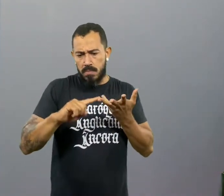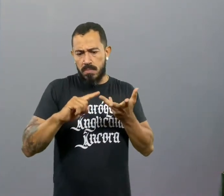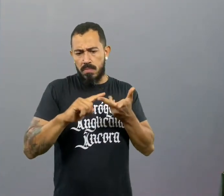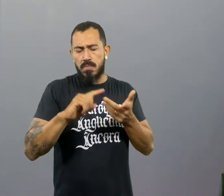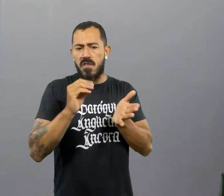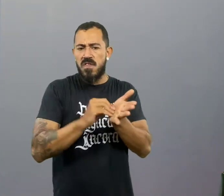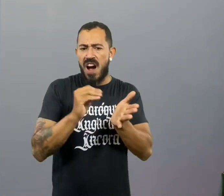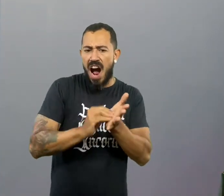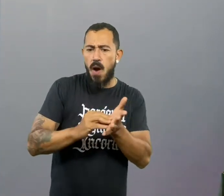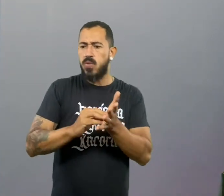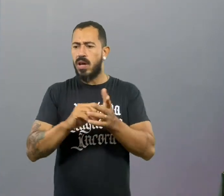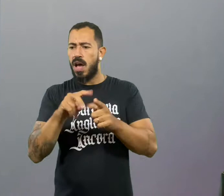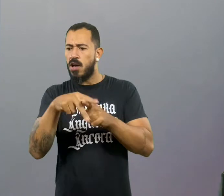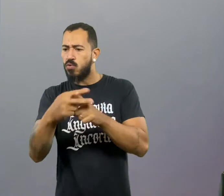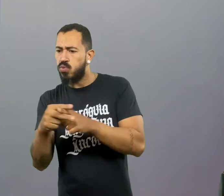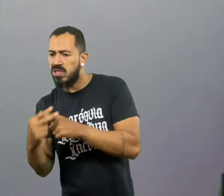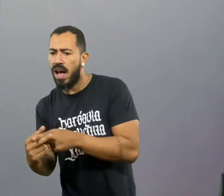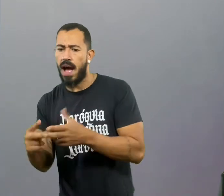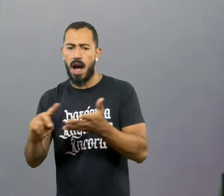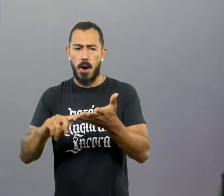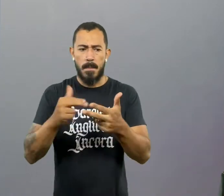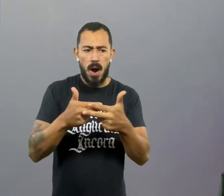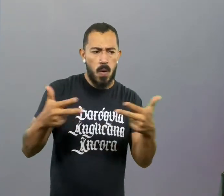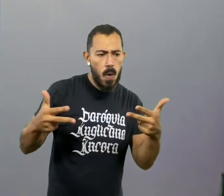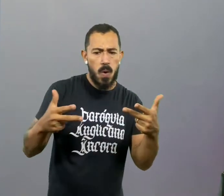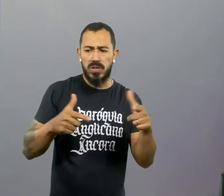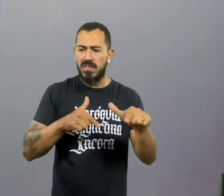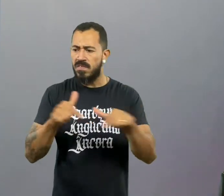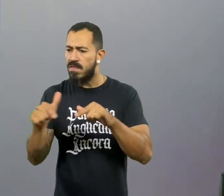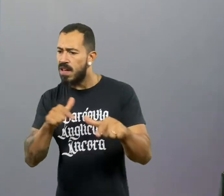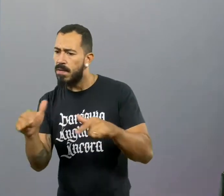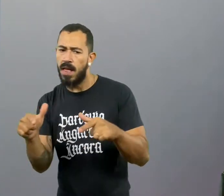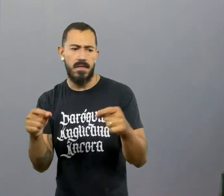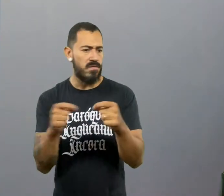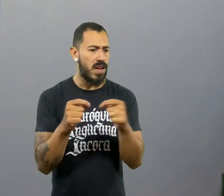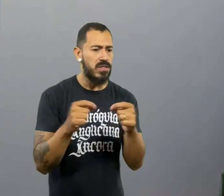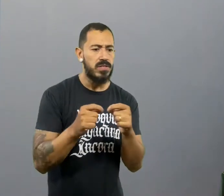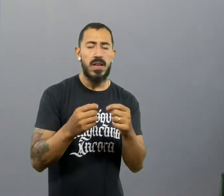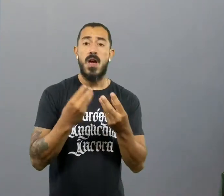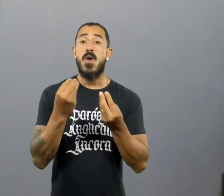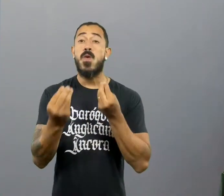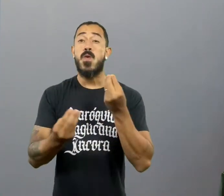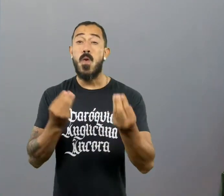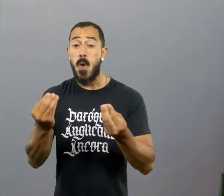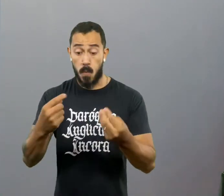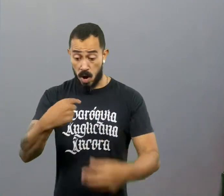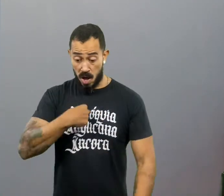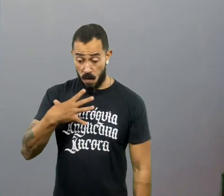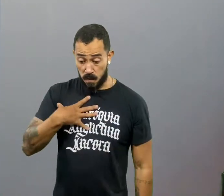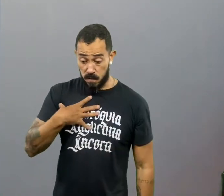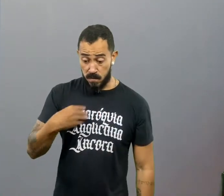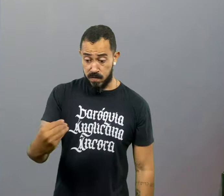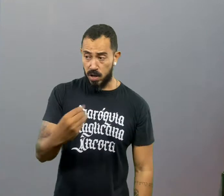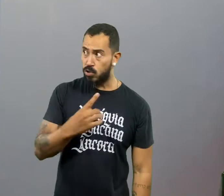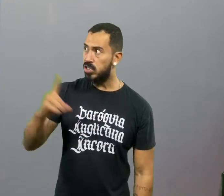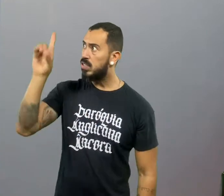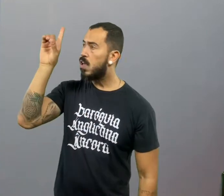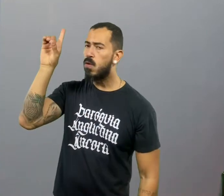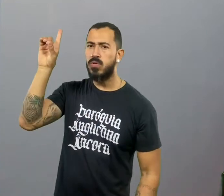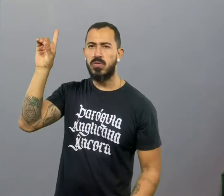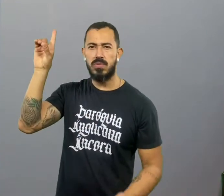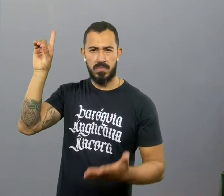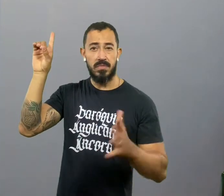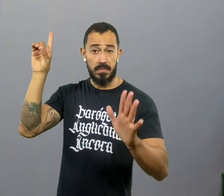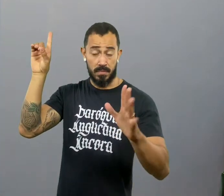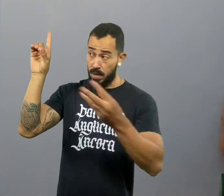Mas mais do que preencher uma folha com várias tarefas, é pensar onde essas tarefas me levam como filho de Deus. Essas